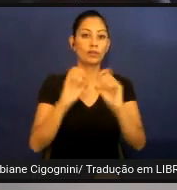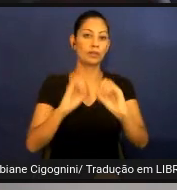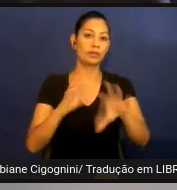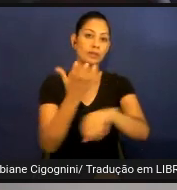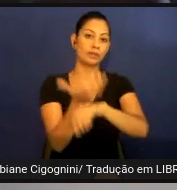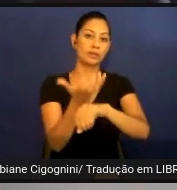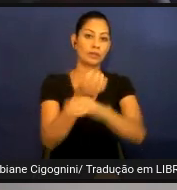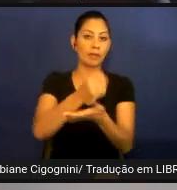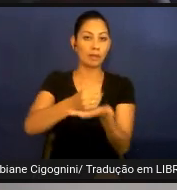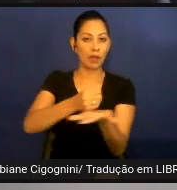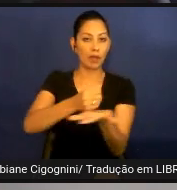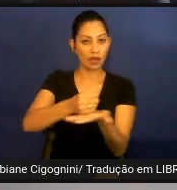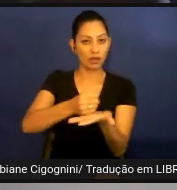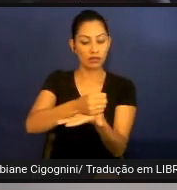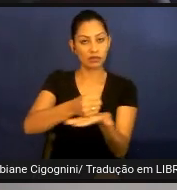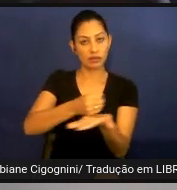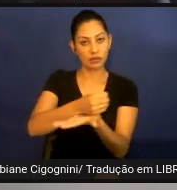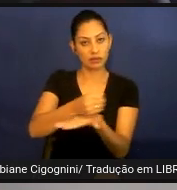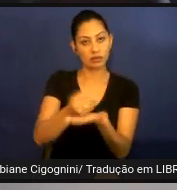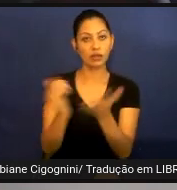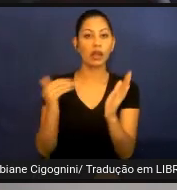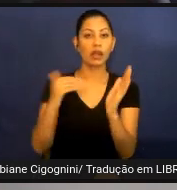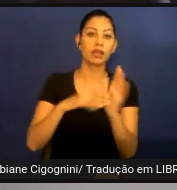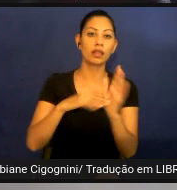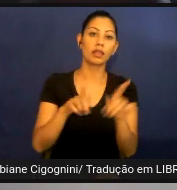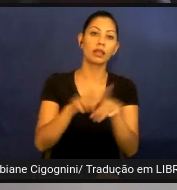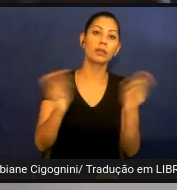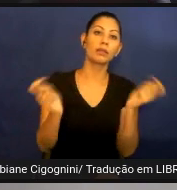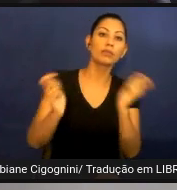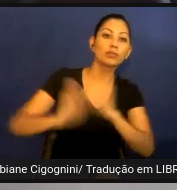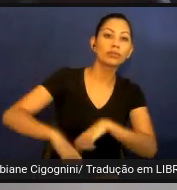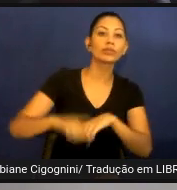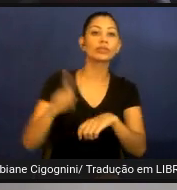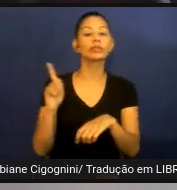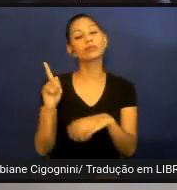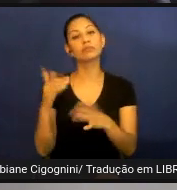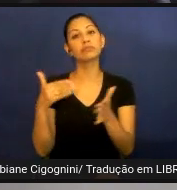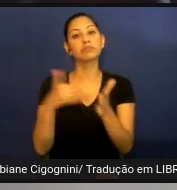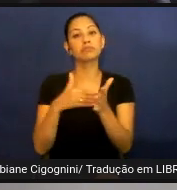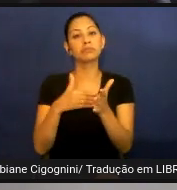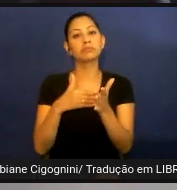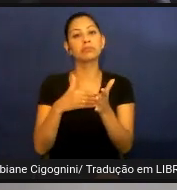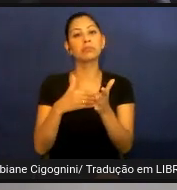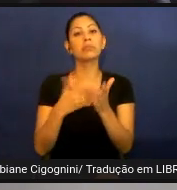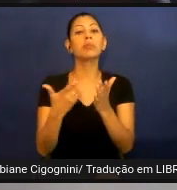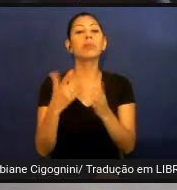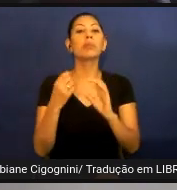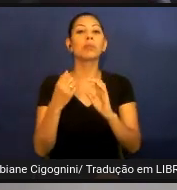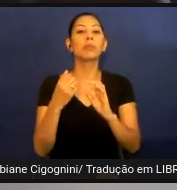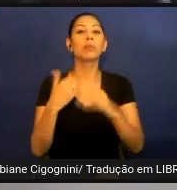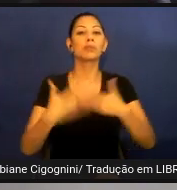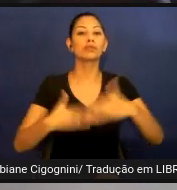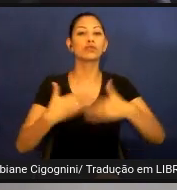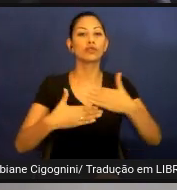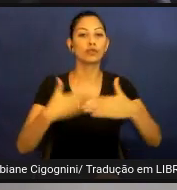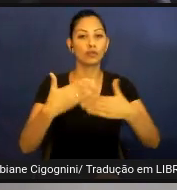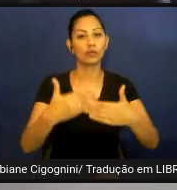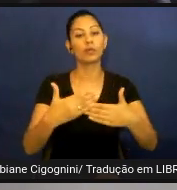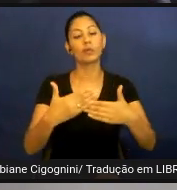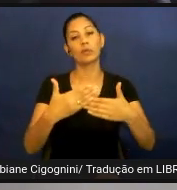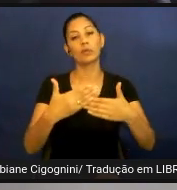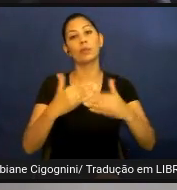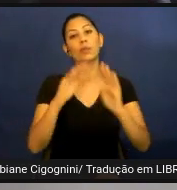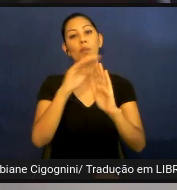básica até se possível chegar em programação caso os